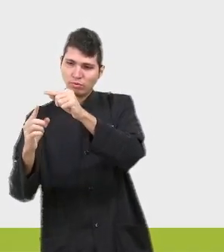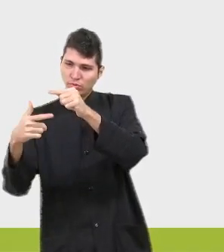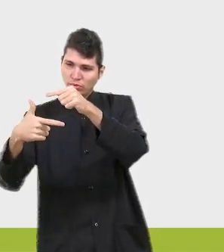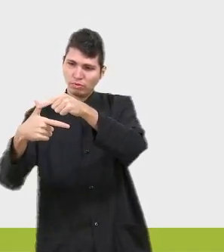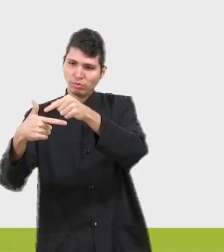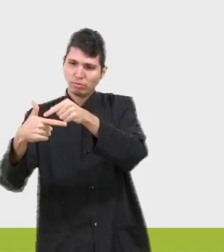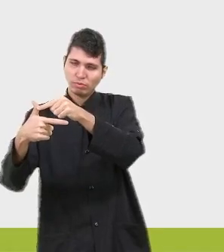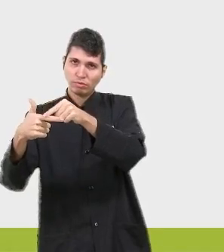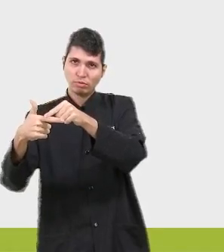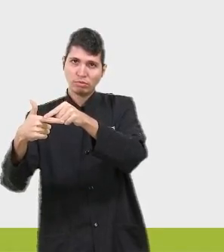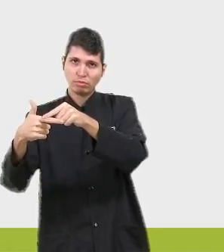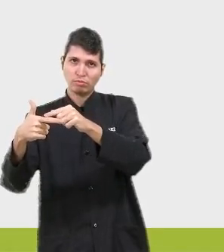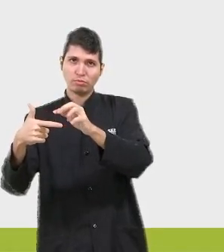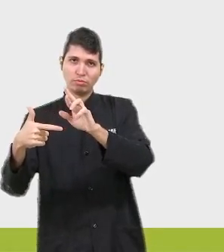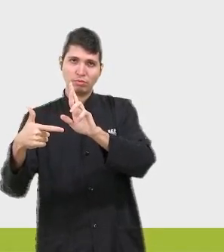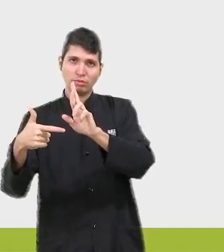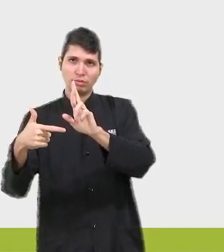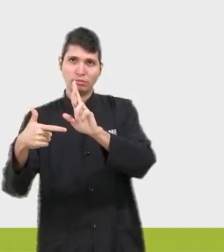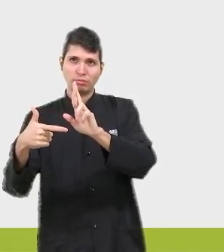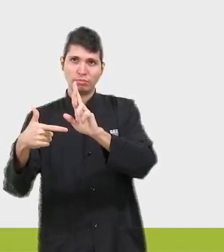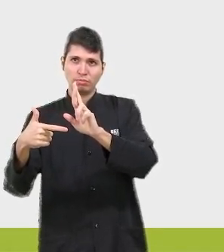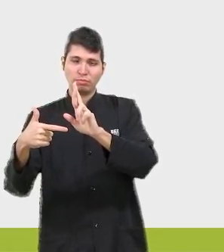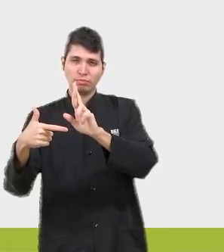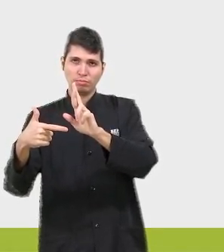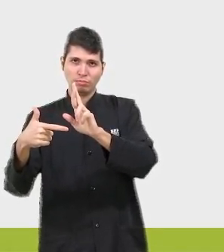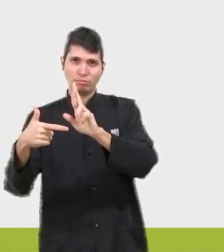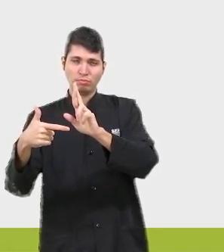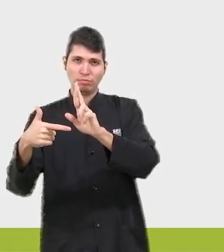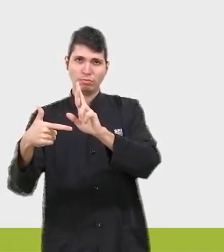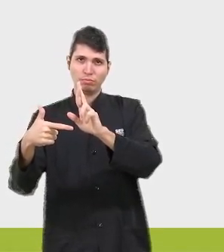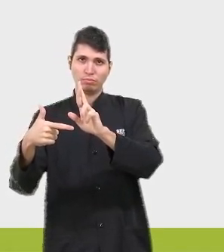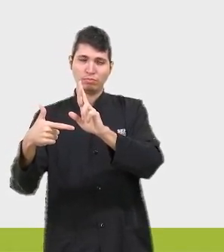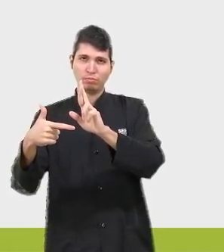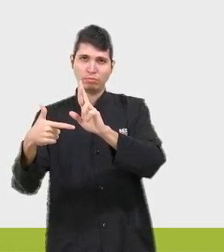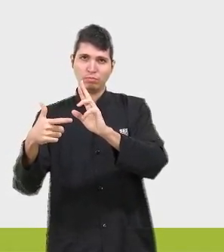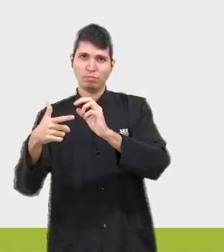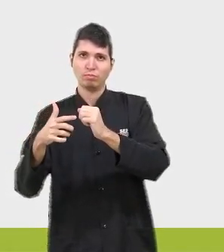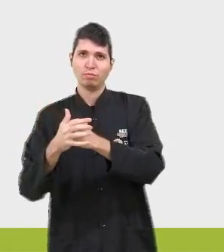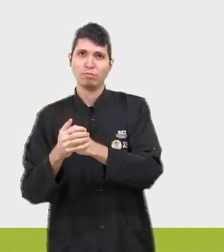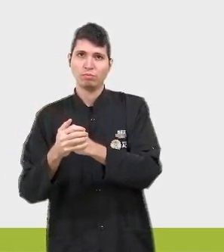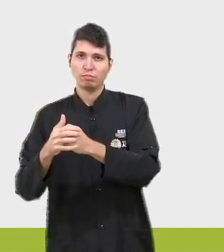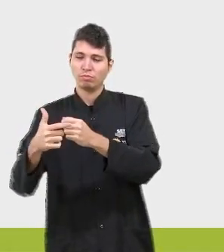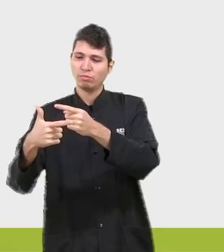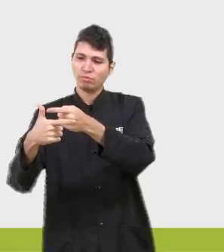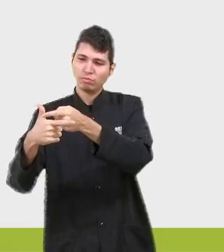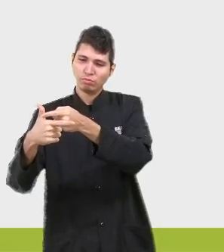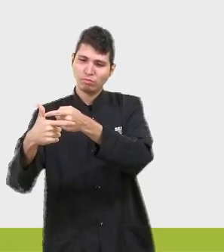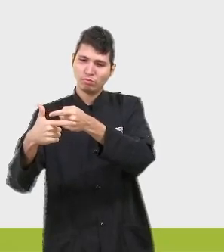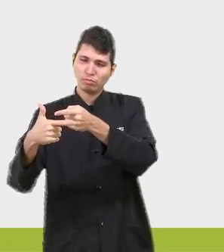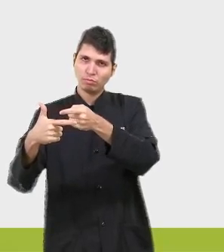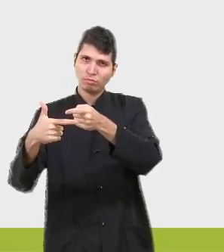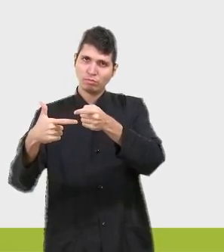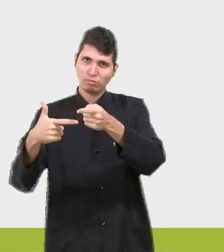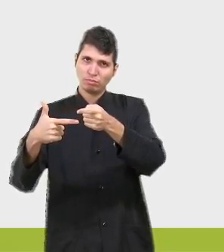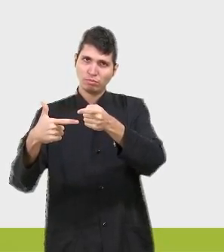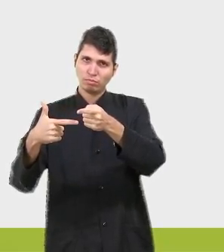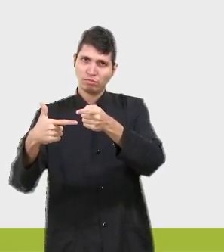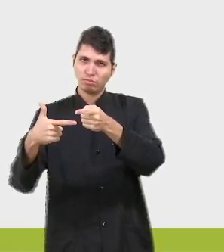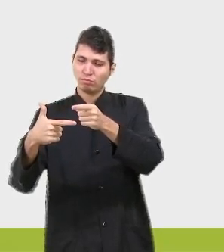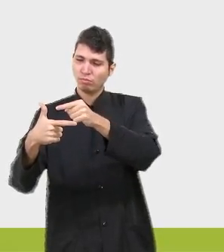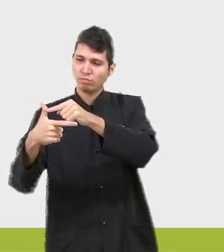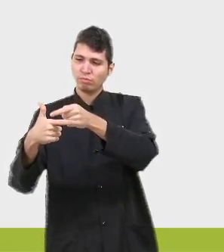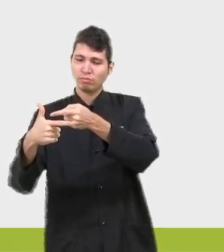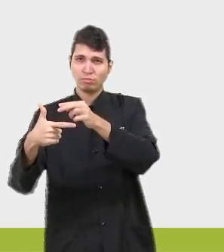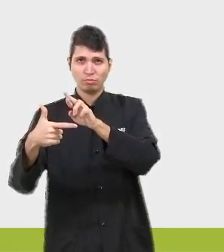Que é o comprimento total entre uma extremidade e outra da circunferência, passando pelo seu ponto de marco aqui, ó, que é o centro da circunferência.